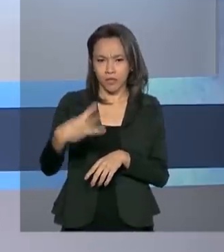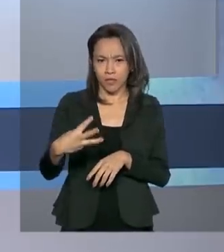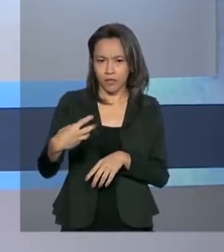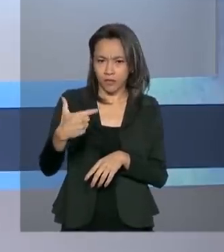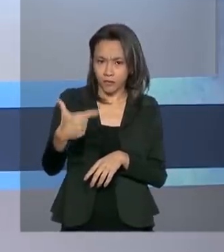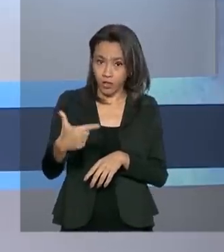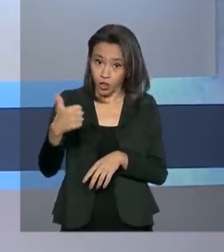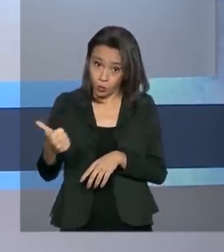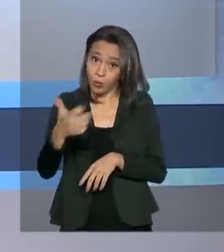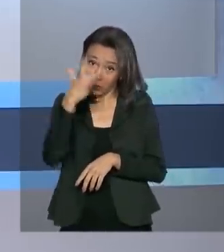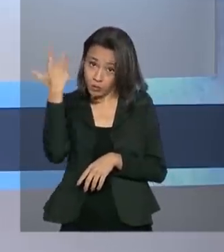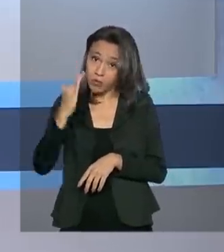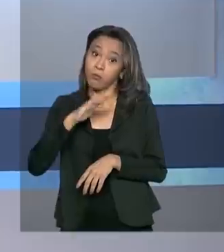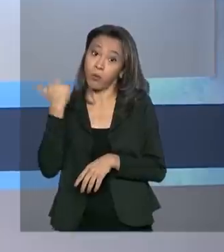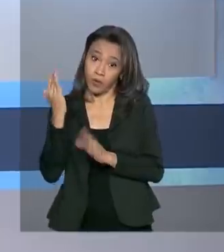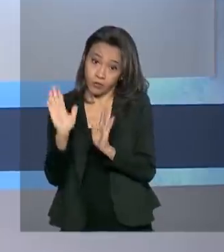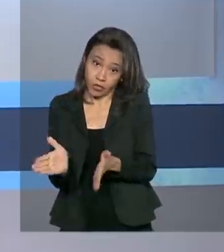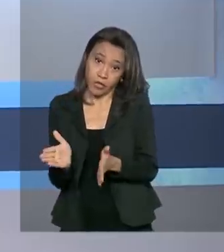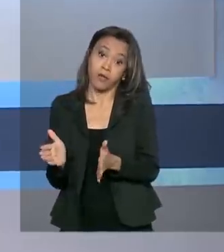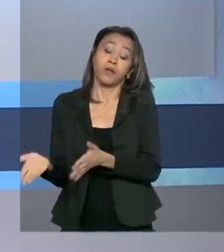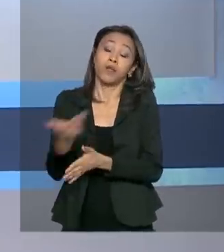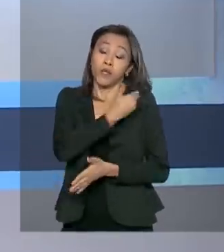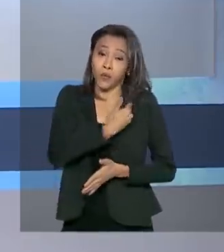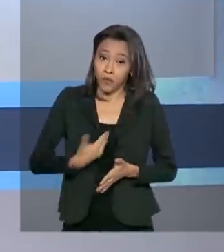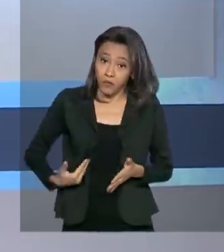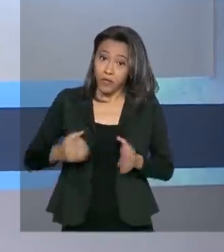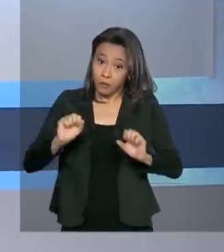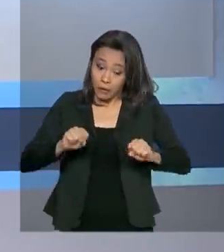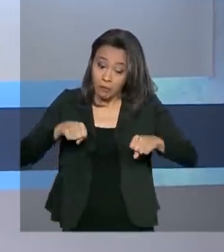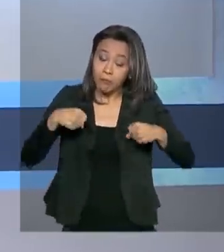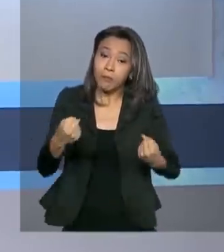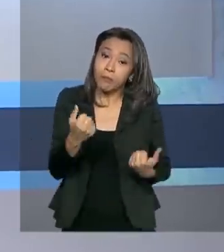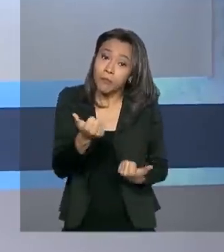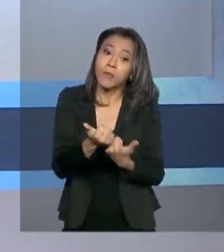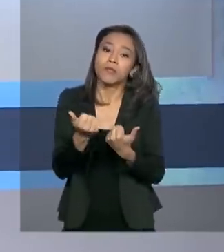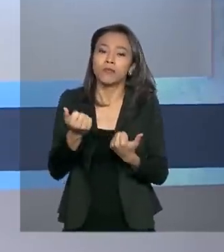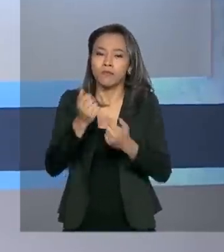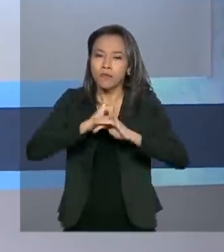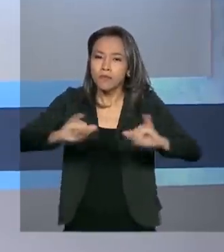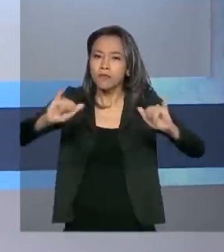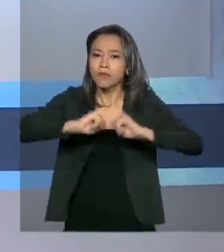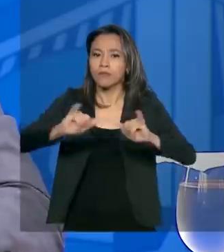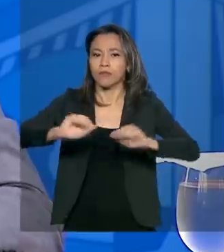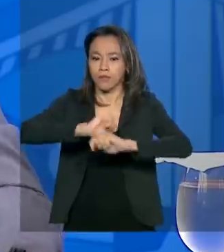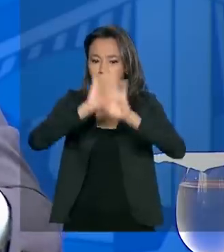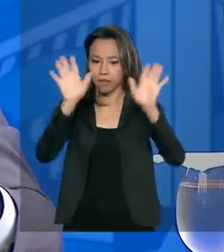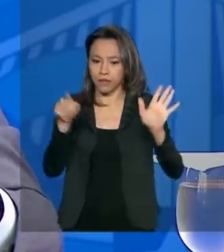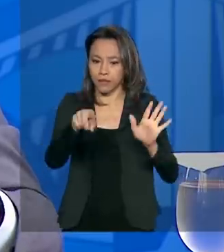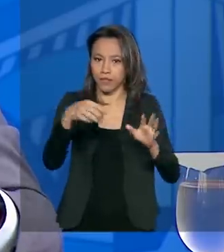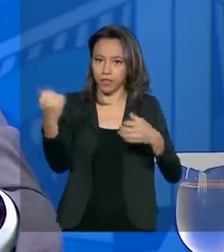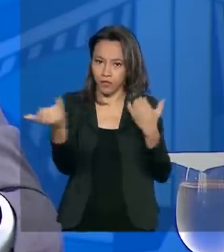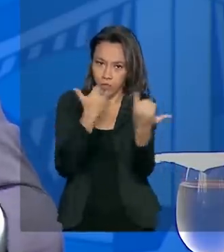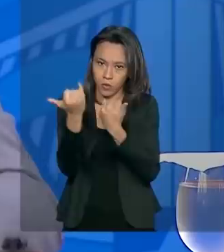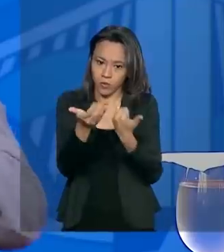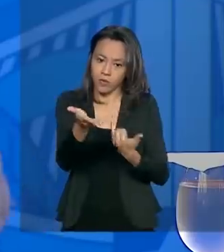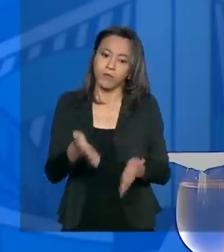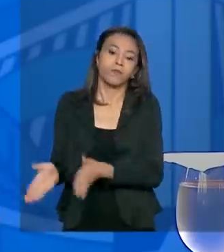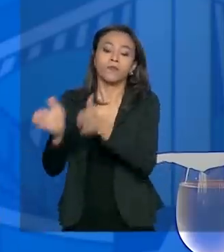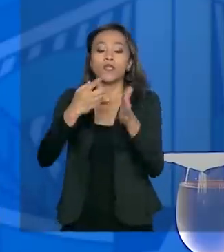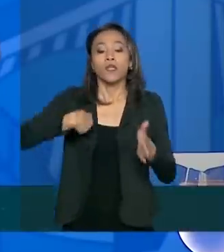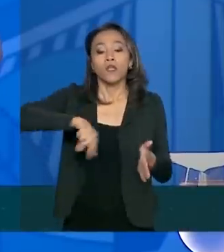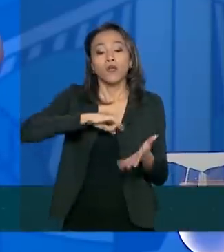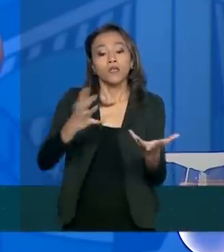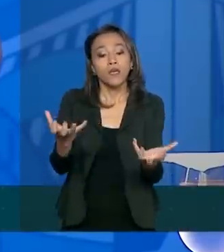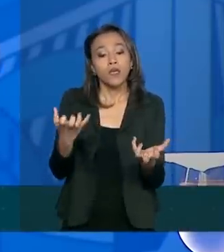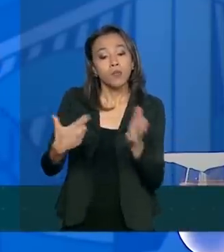pessoas morreram. E o governo reforça a transparência dos dados sobre a doença. O que nós queremos mostrar é que